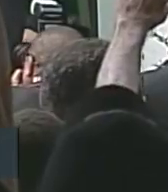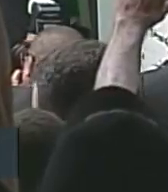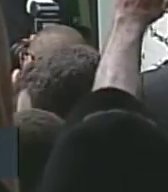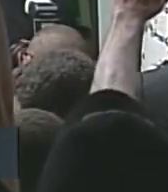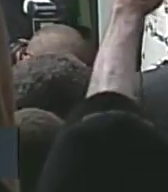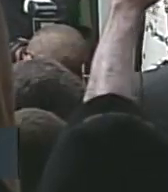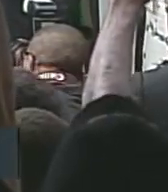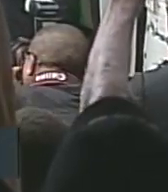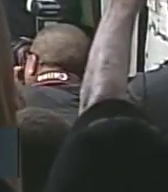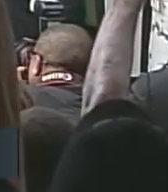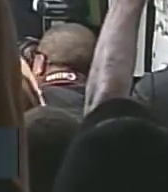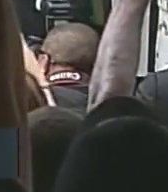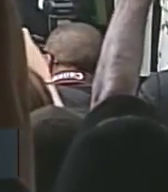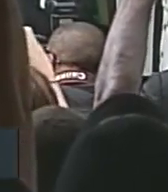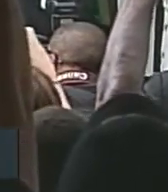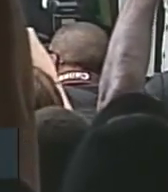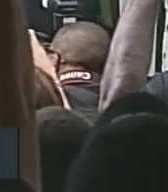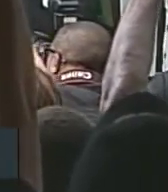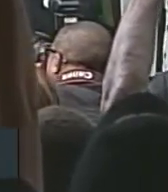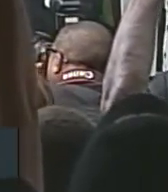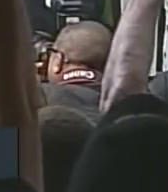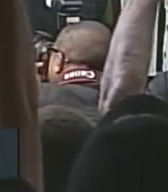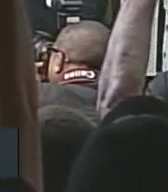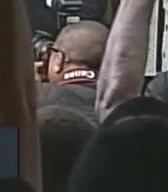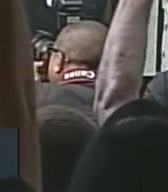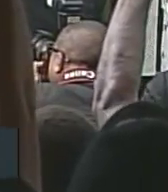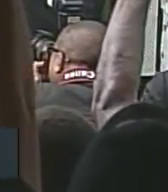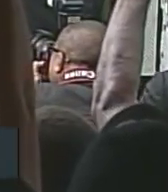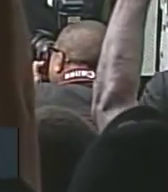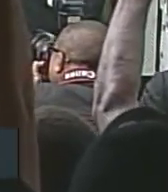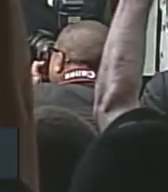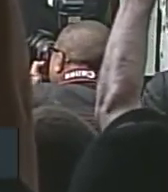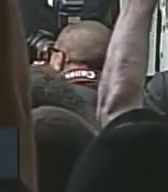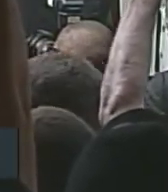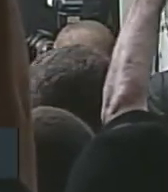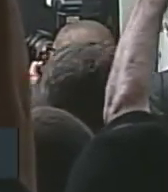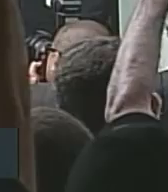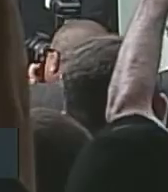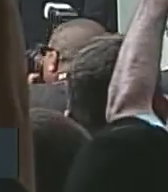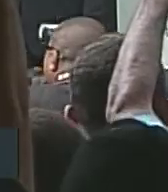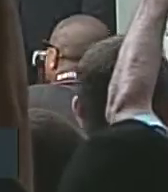Júlia Moreira da Silva.